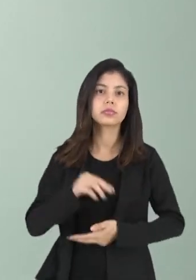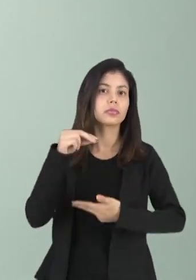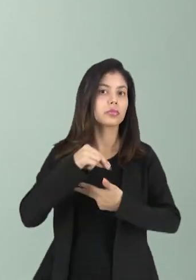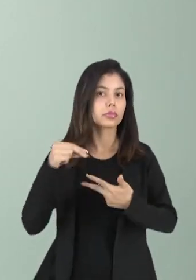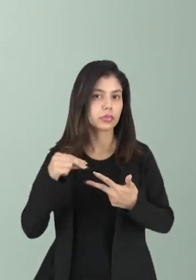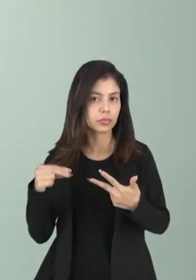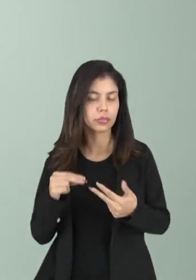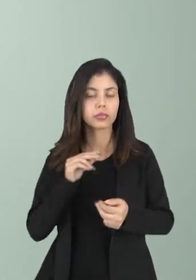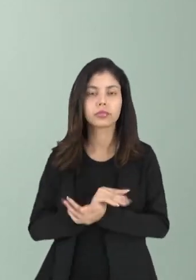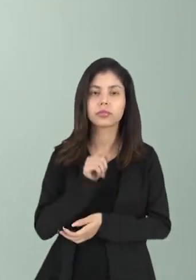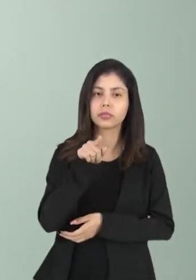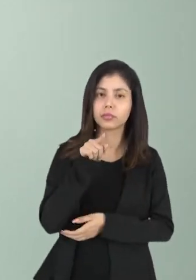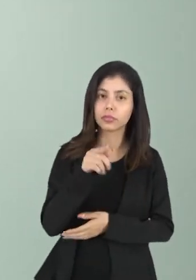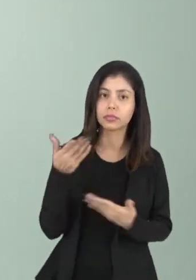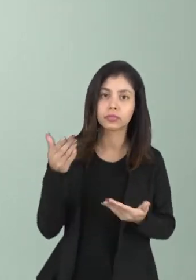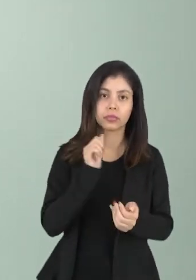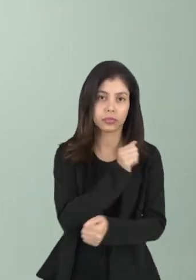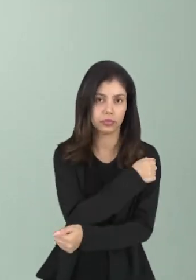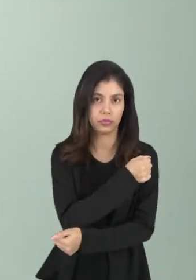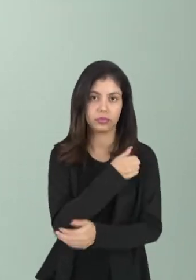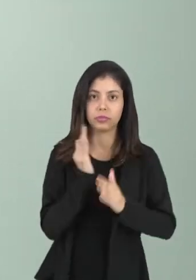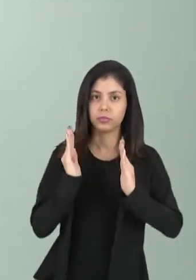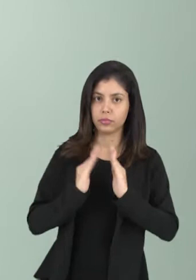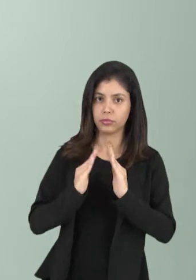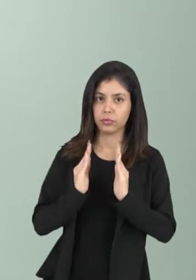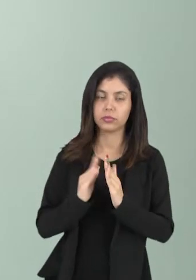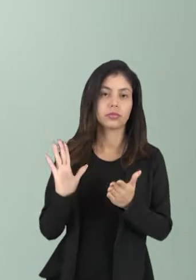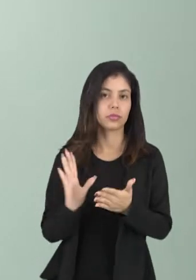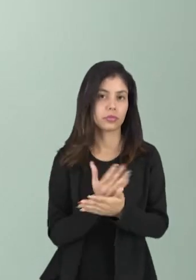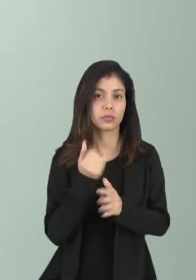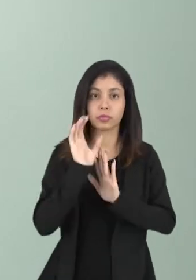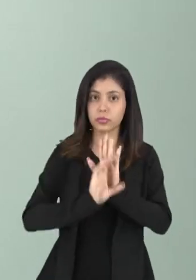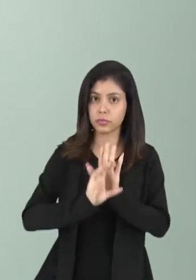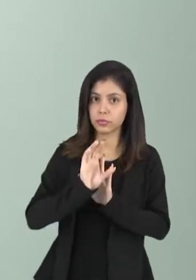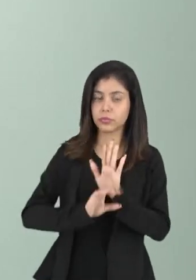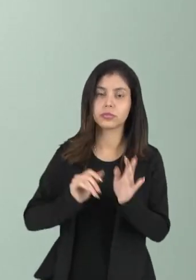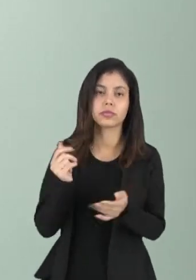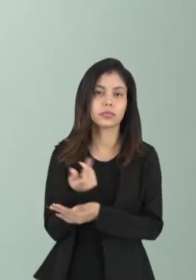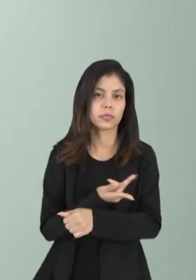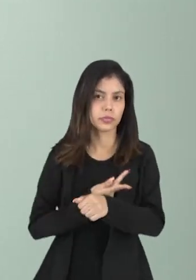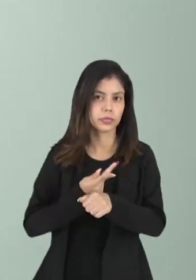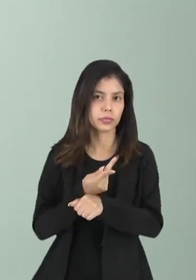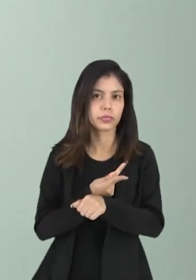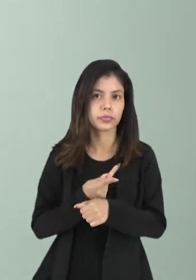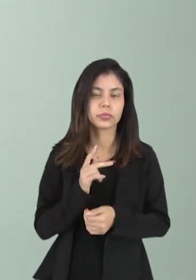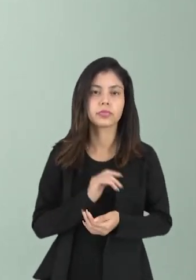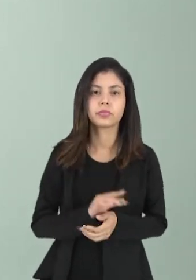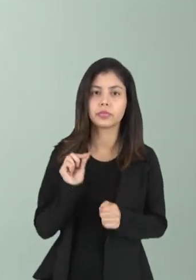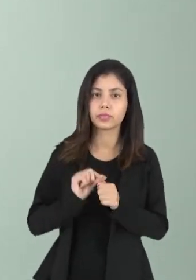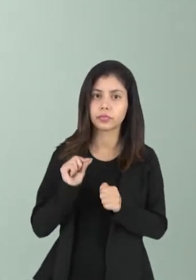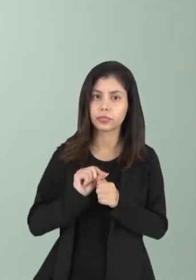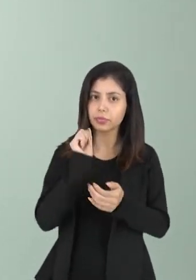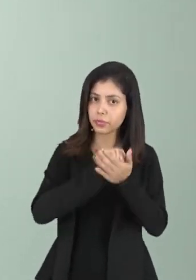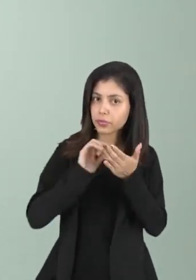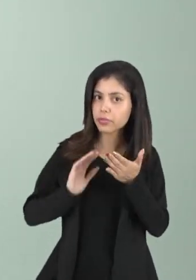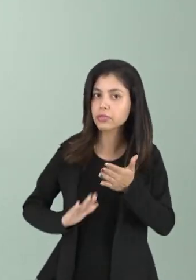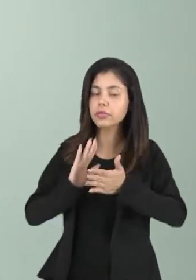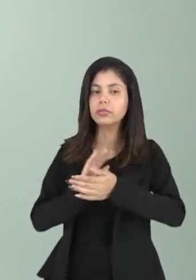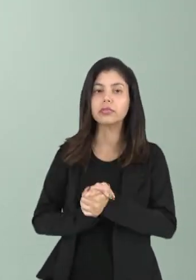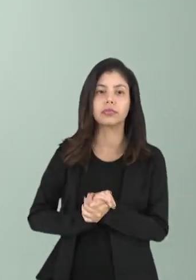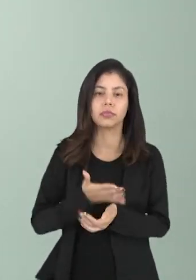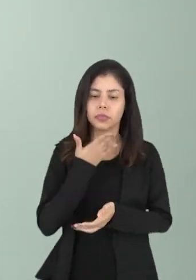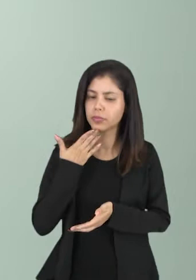você aluno que está aí em casa pegando esses conteúdos, procure estar fazendo essas atividades,